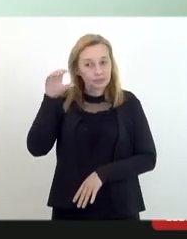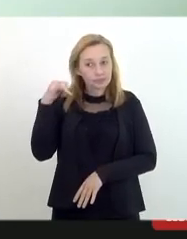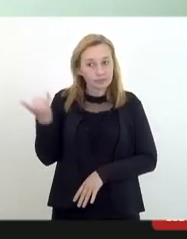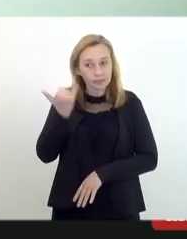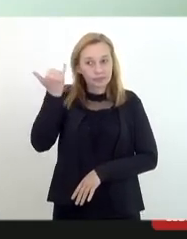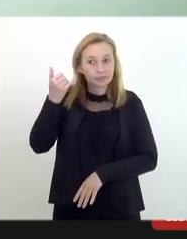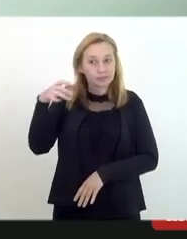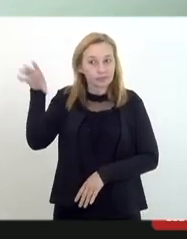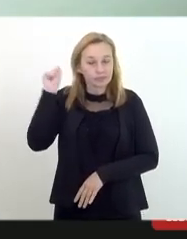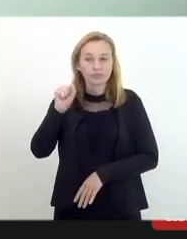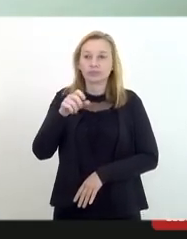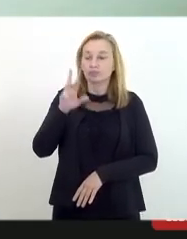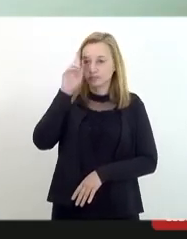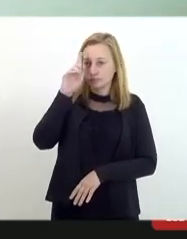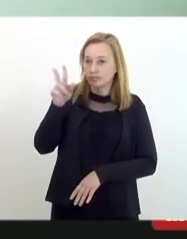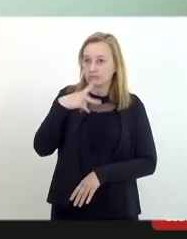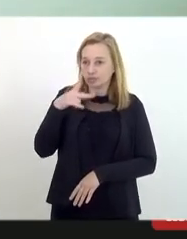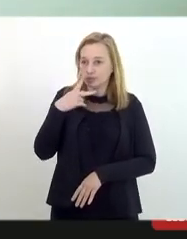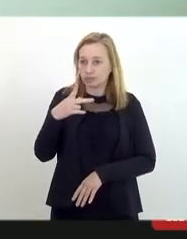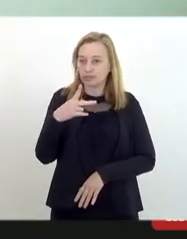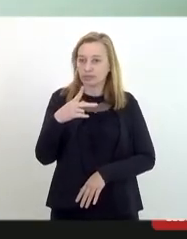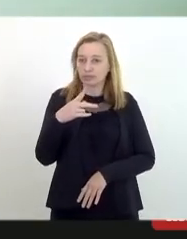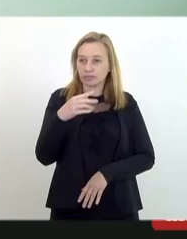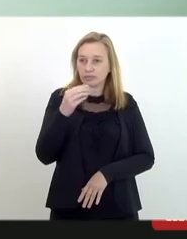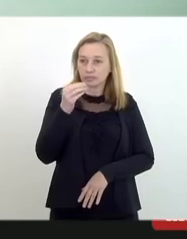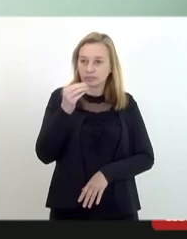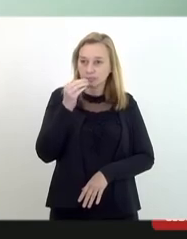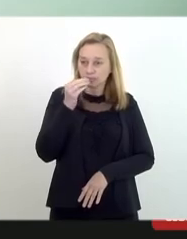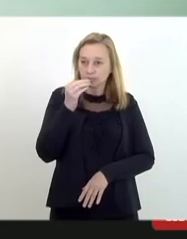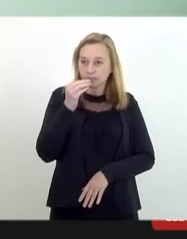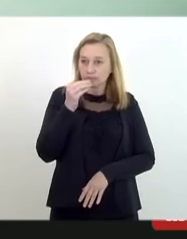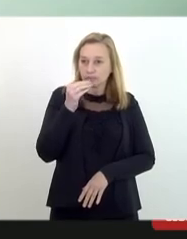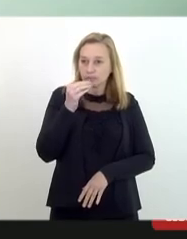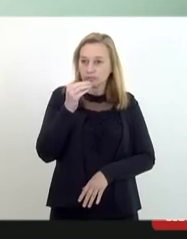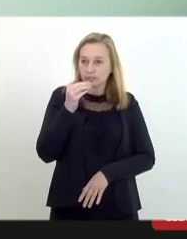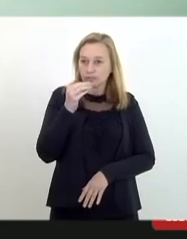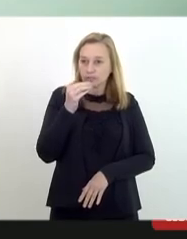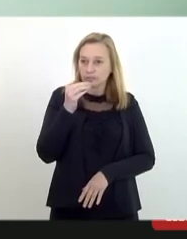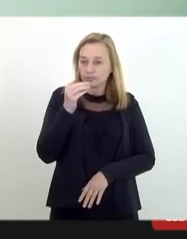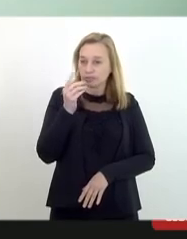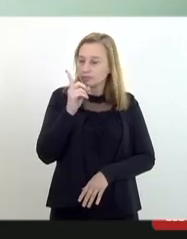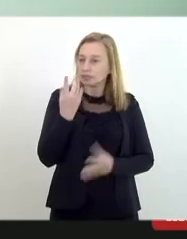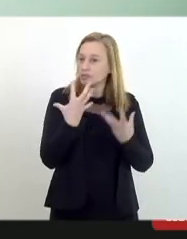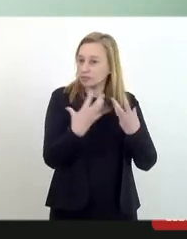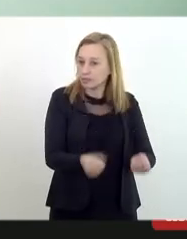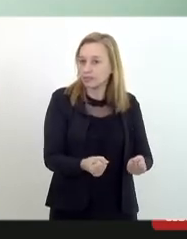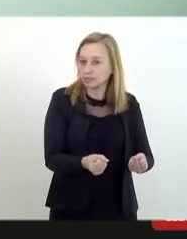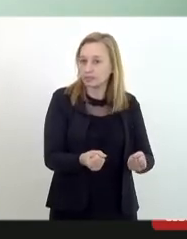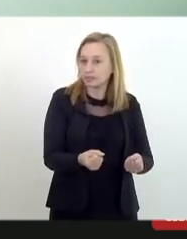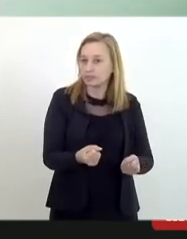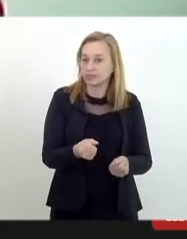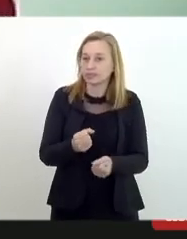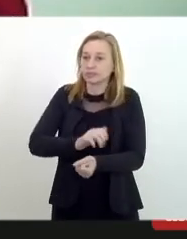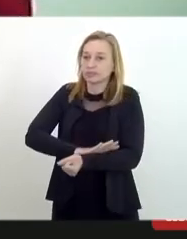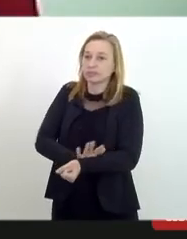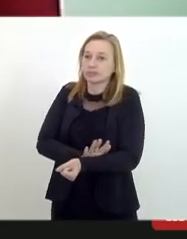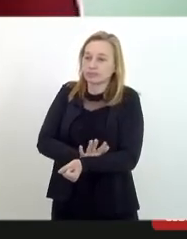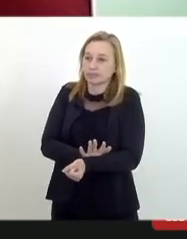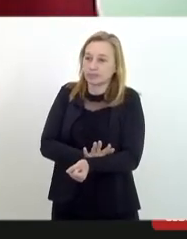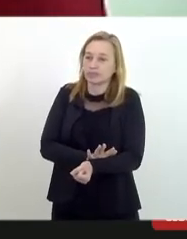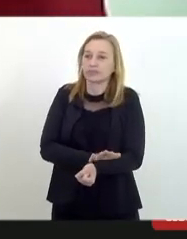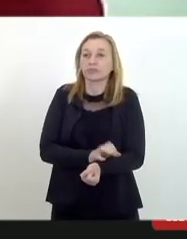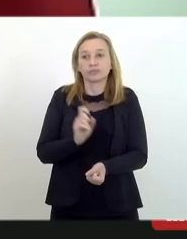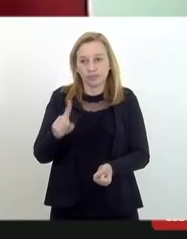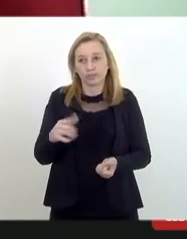o senhor coloca o destaque da negação do racismo tão grave quanto o racismo é a negação do racismo